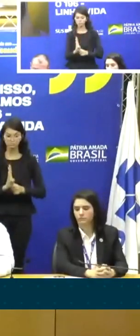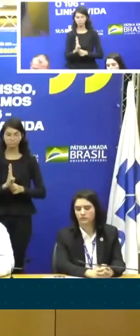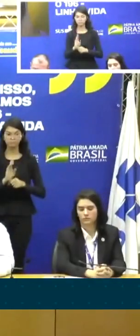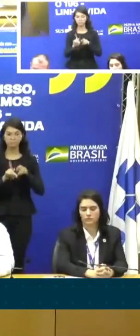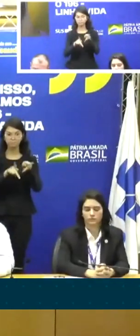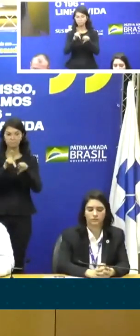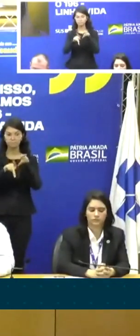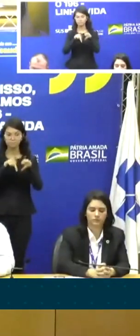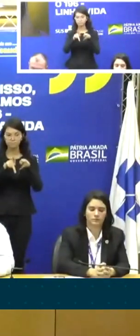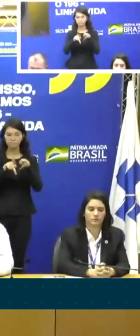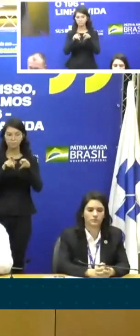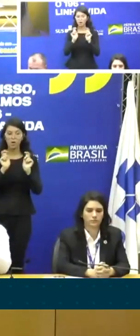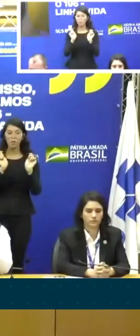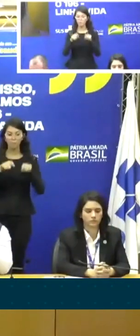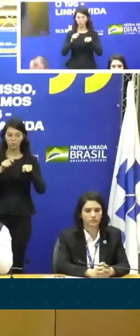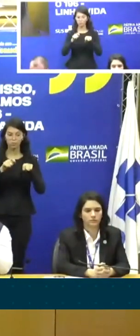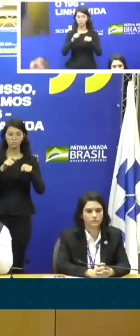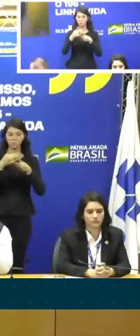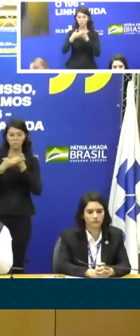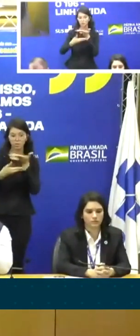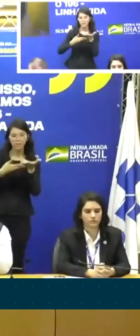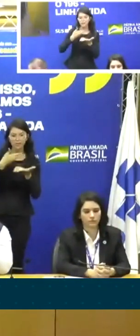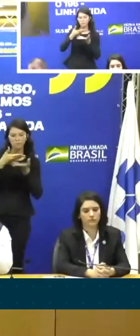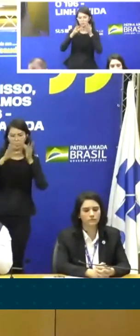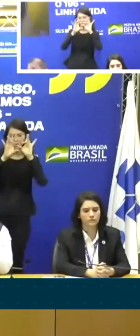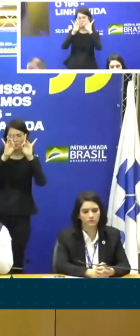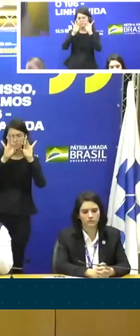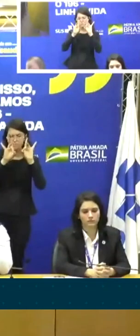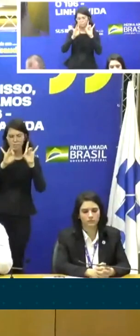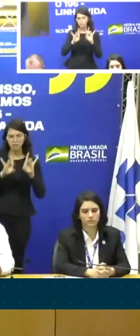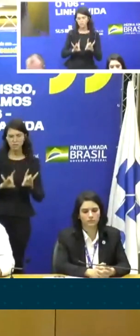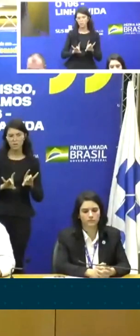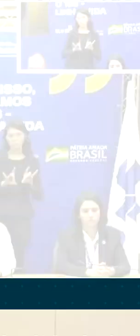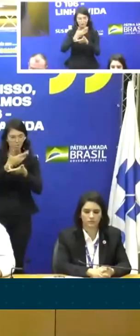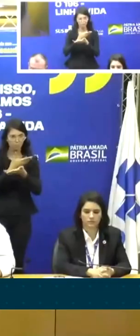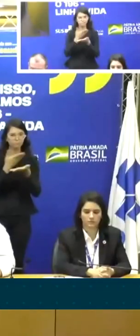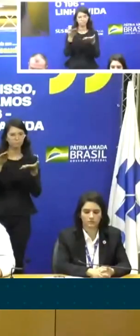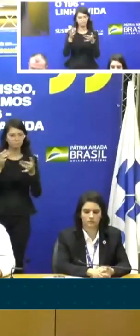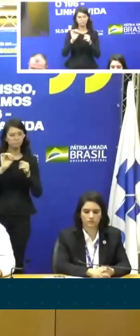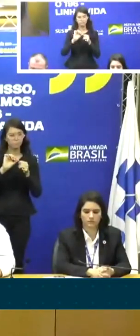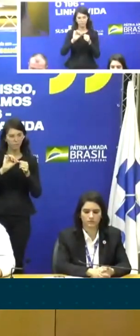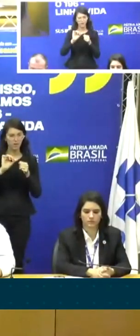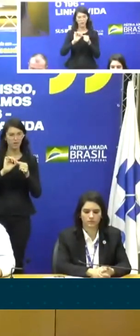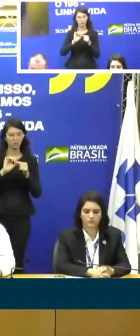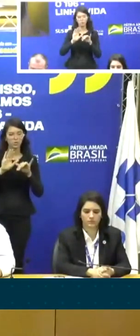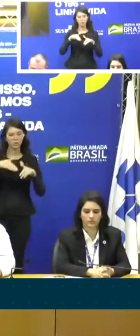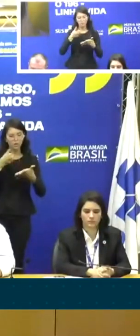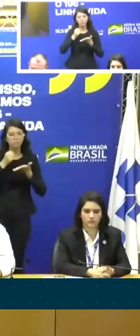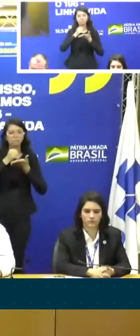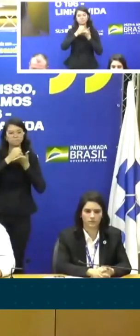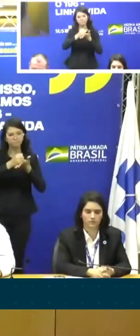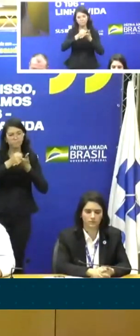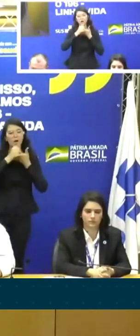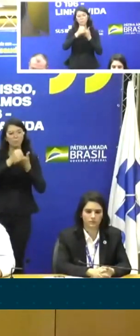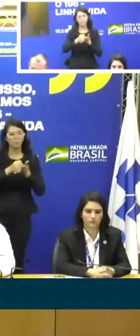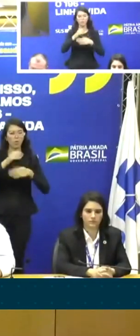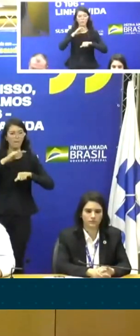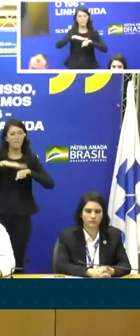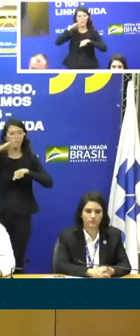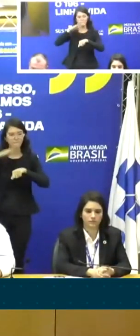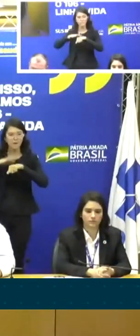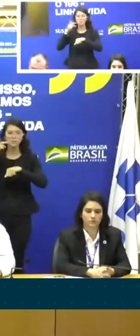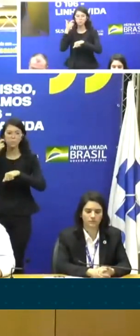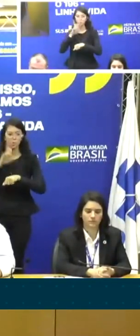possibilidade de um atendimento especializado para a sua dor. Com isso se contribui cada vez mais para